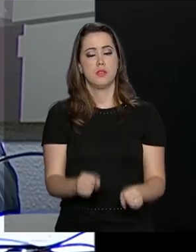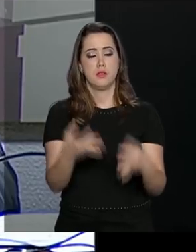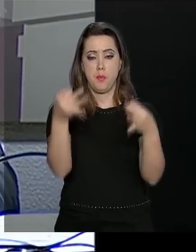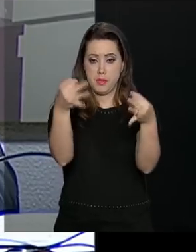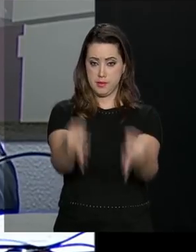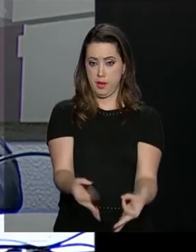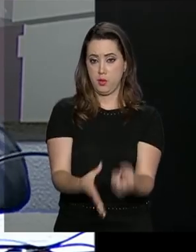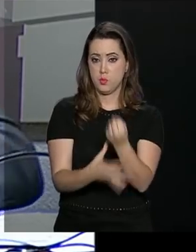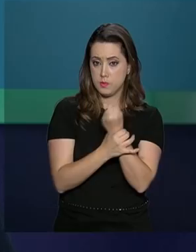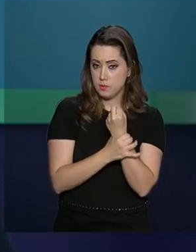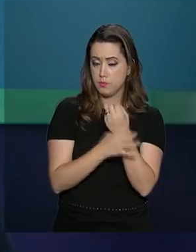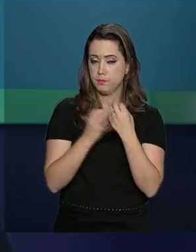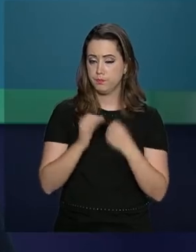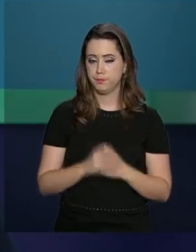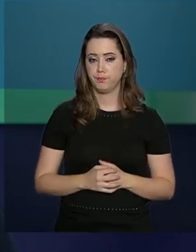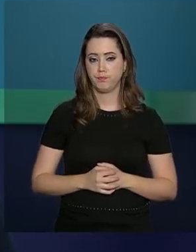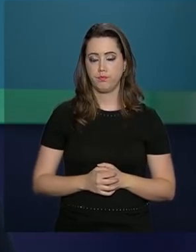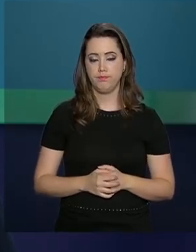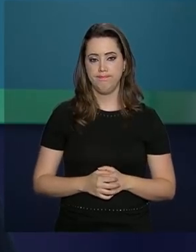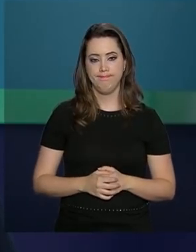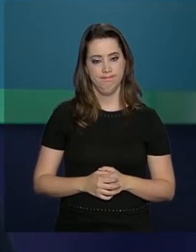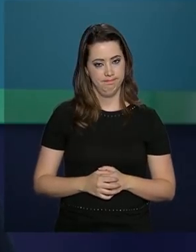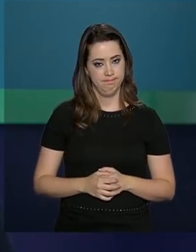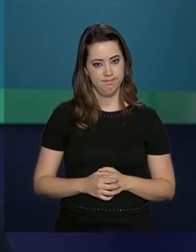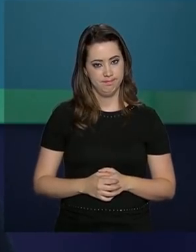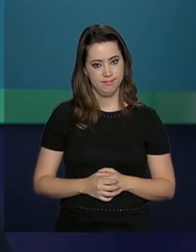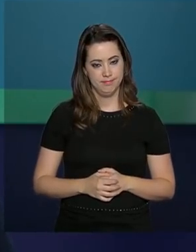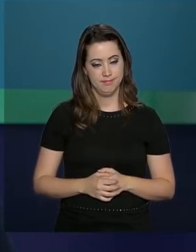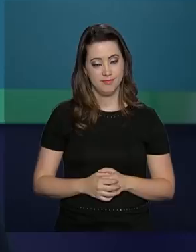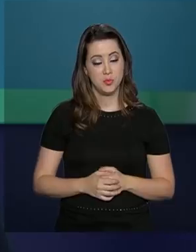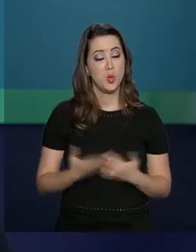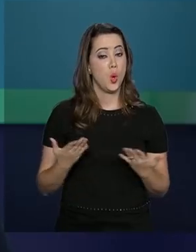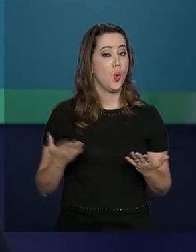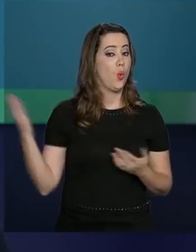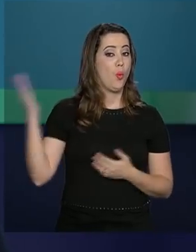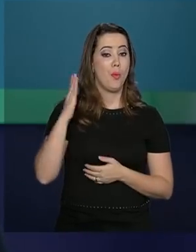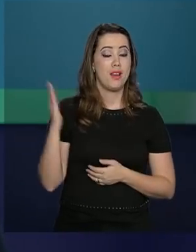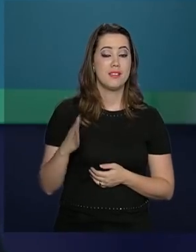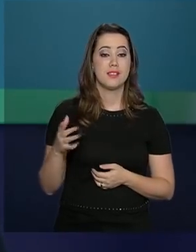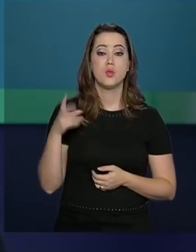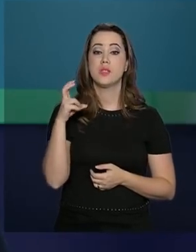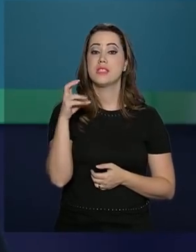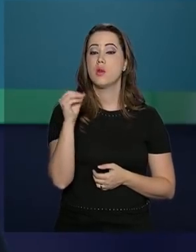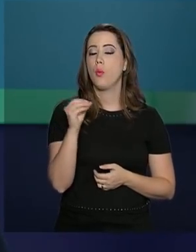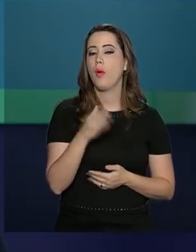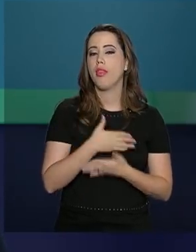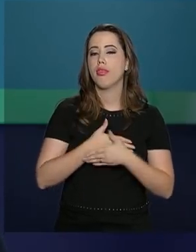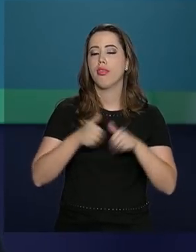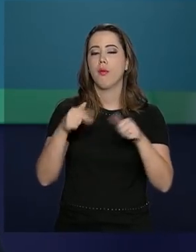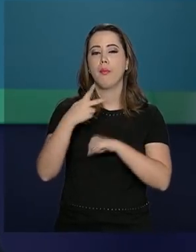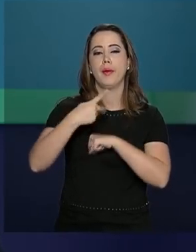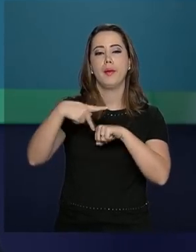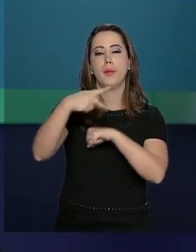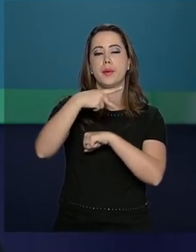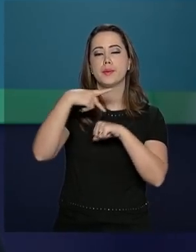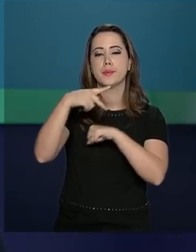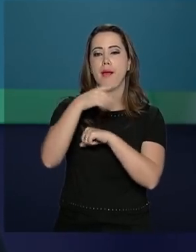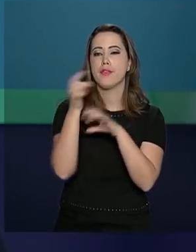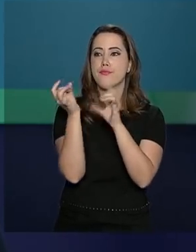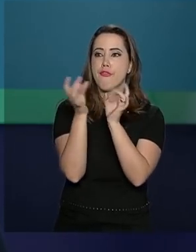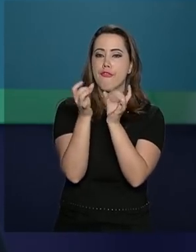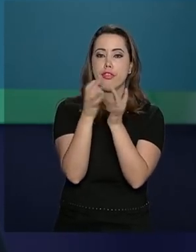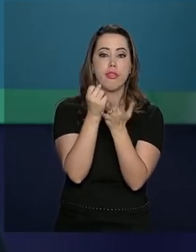sólido e eficiente. Colocar o Brasil entre os 50 melhores países para se fazer negócios no mundo.